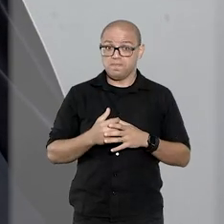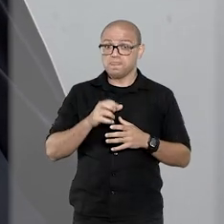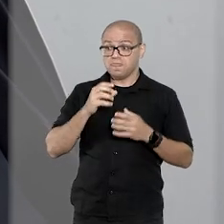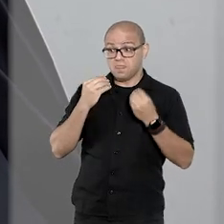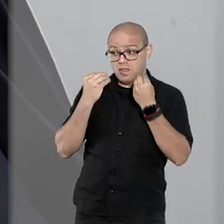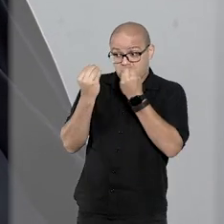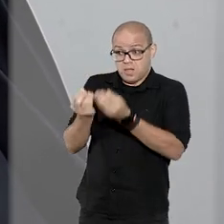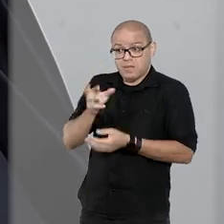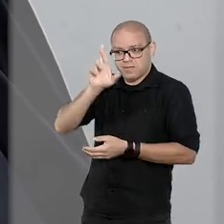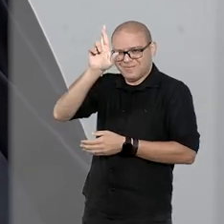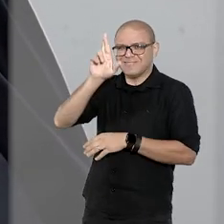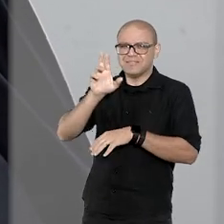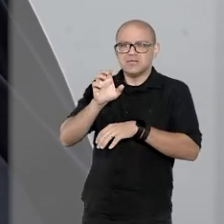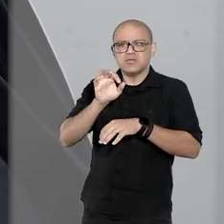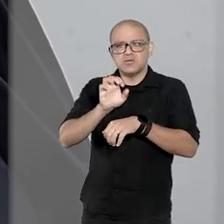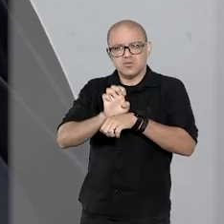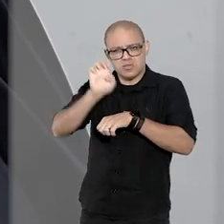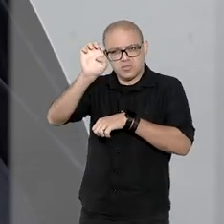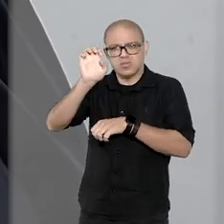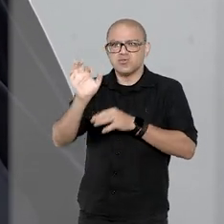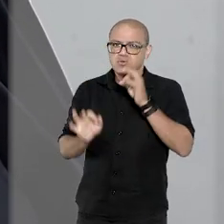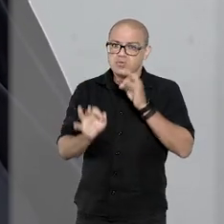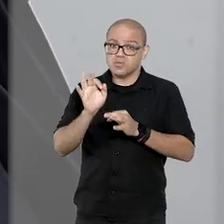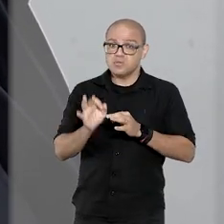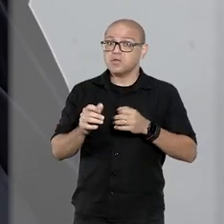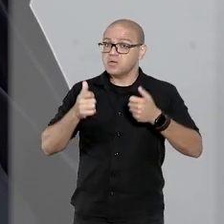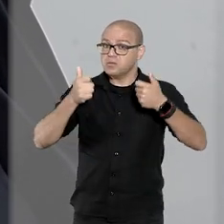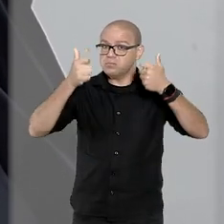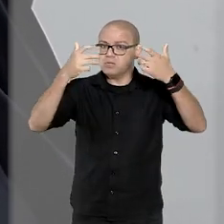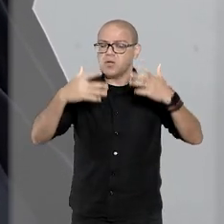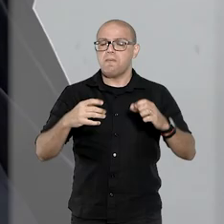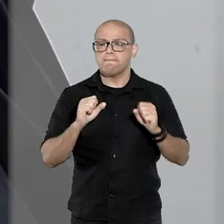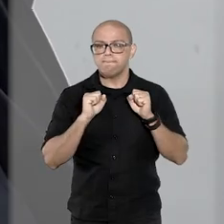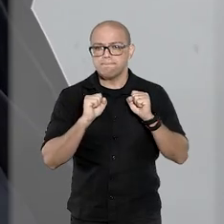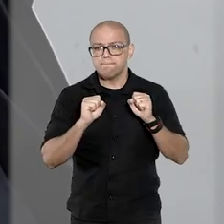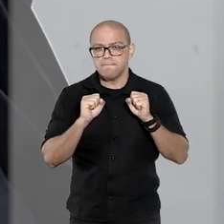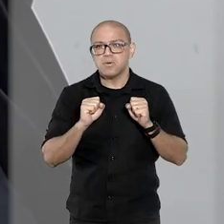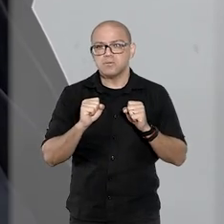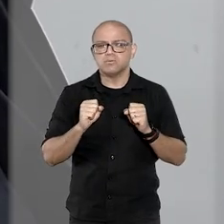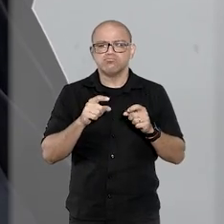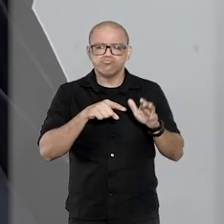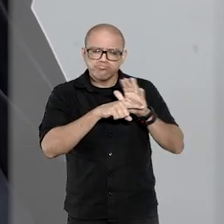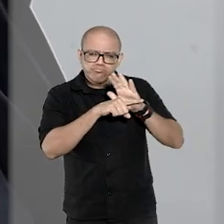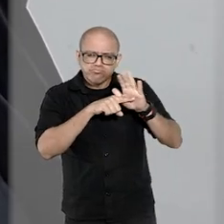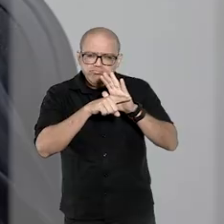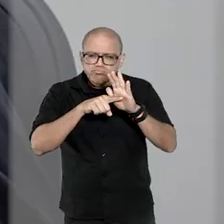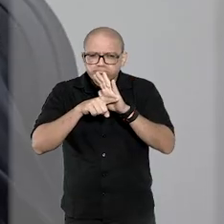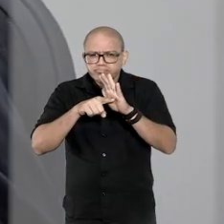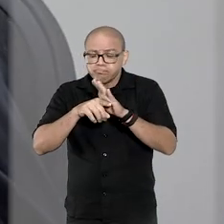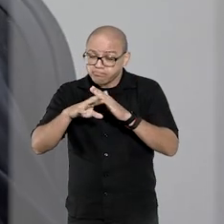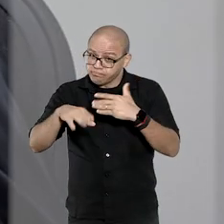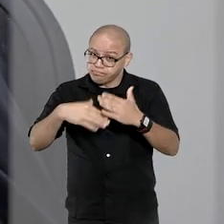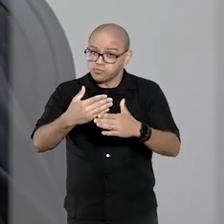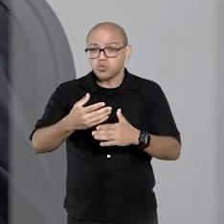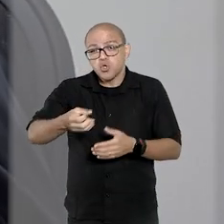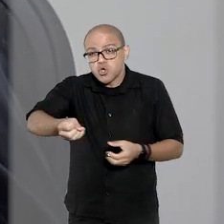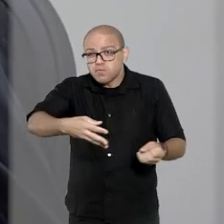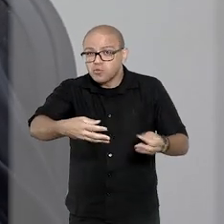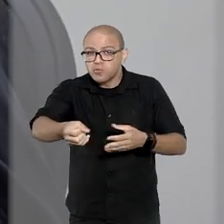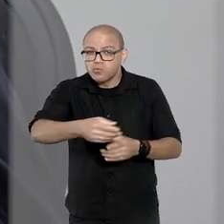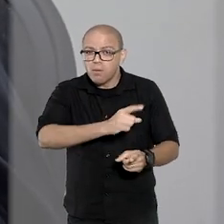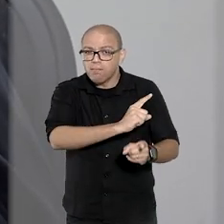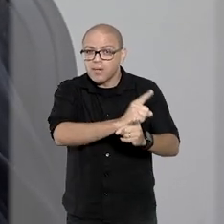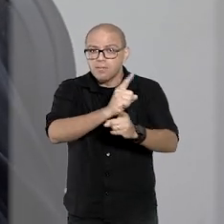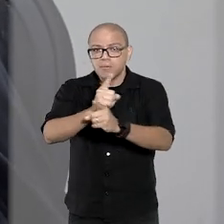Justiça Estadual, o ministro Saldanha Palheiro explicou que é possível que no curso das apurações surjam novos elementos